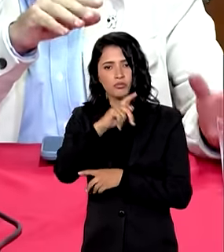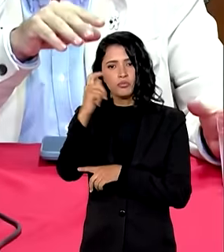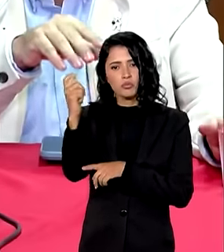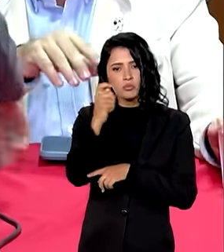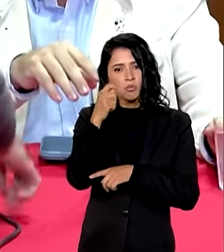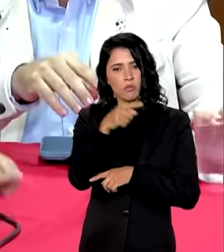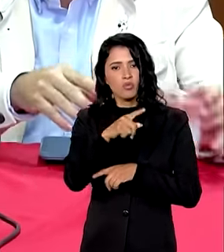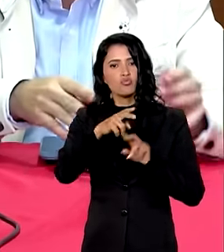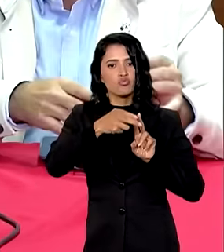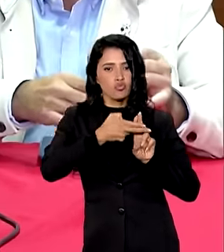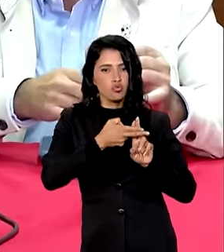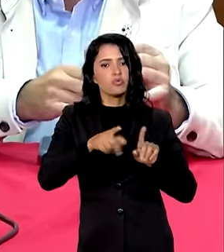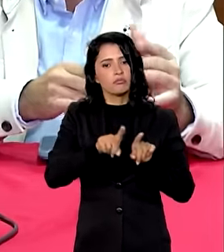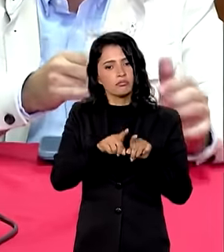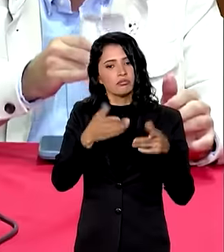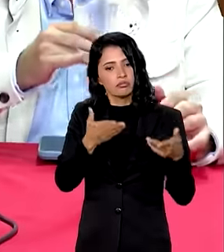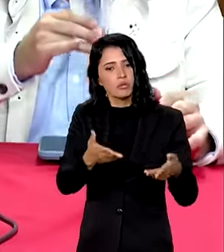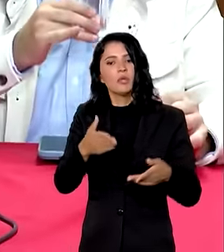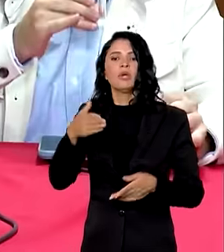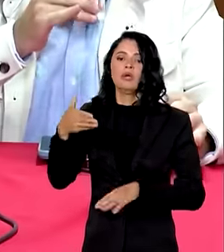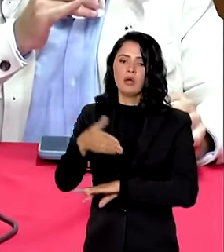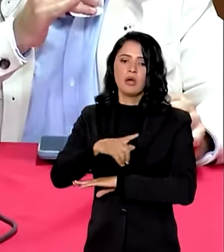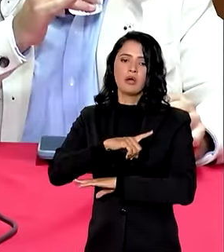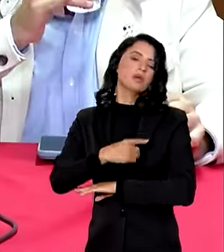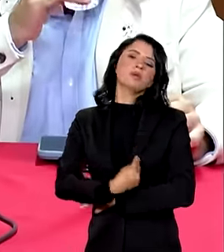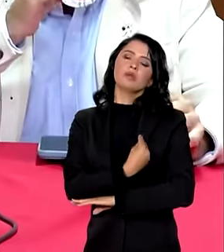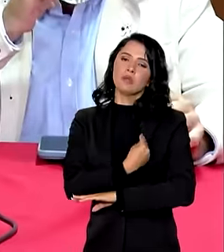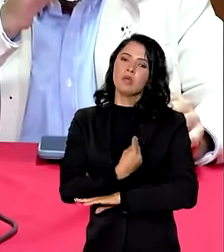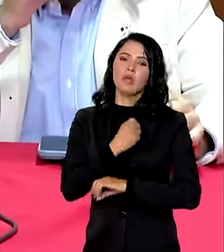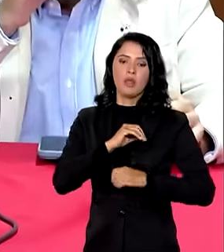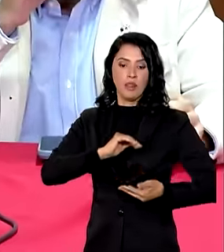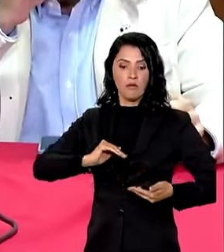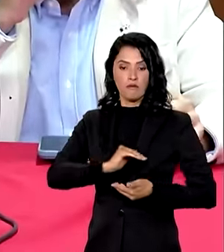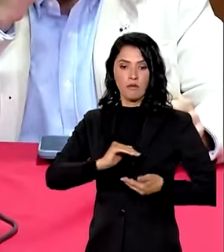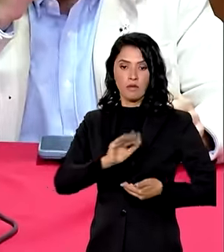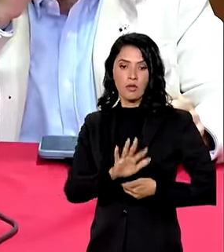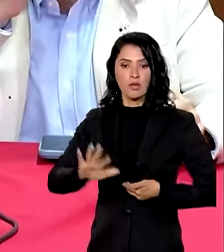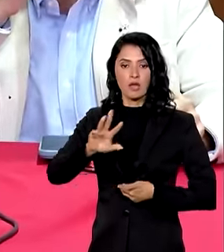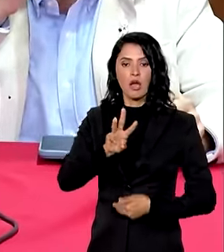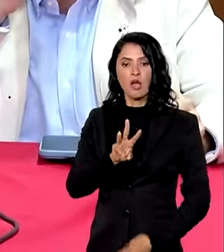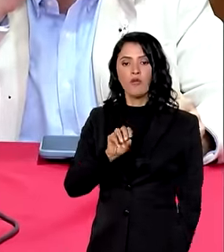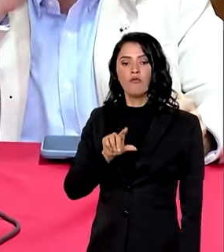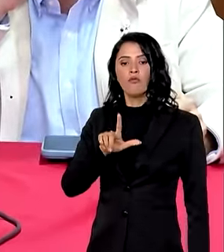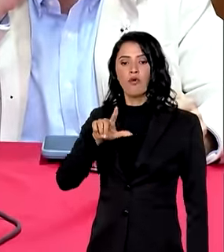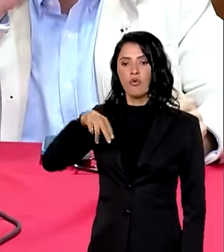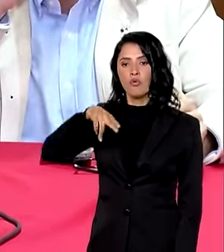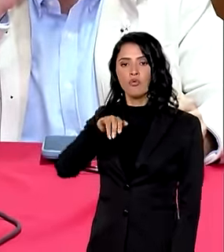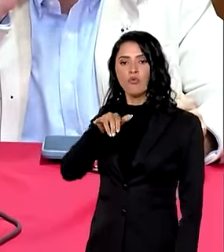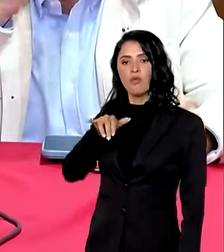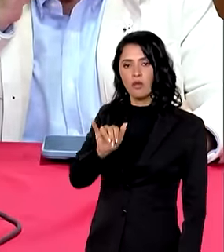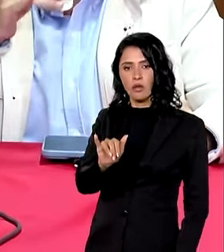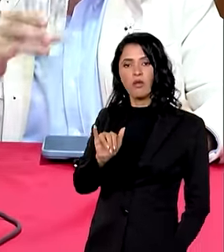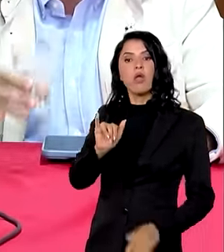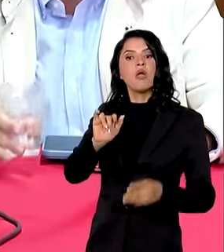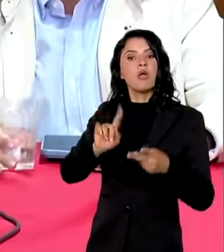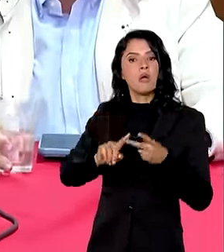SUS, também aqui da Defesa Civil Nacional, o Valnei. Primeiro,